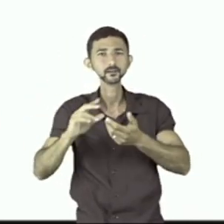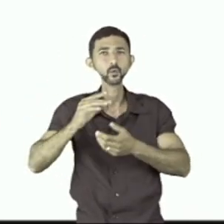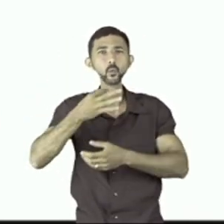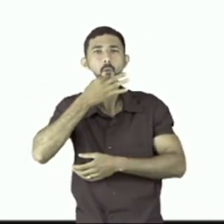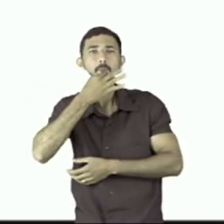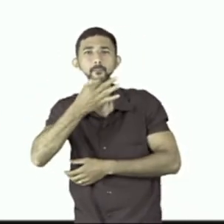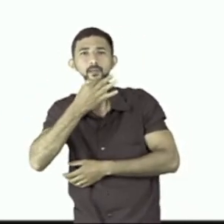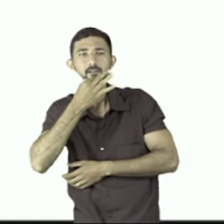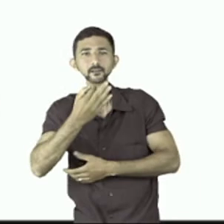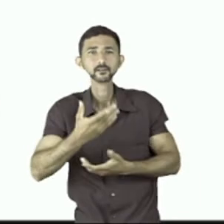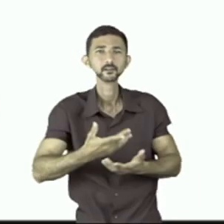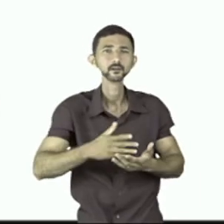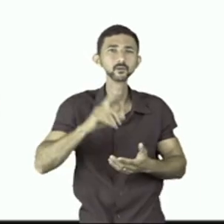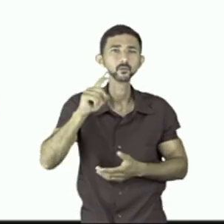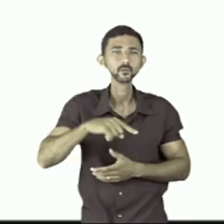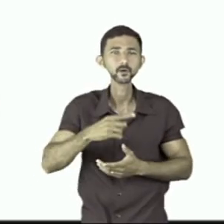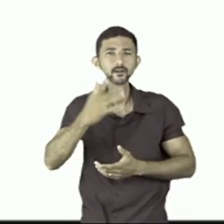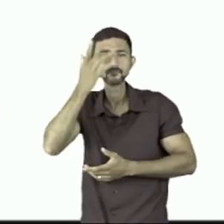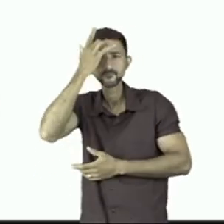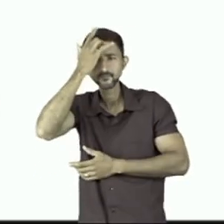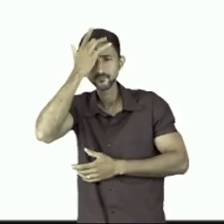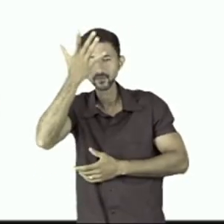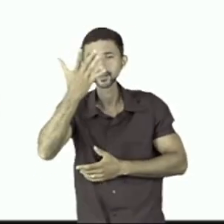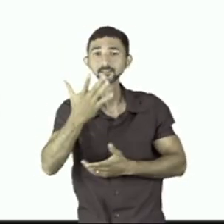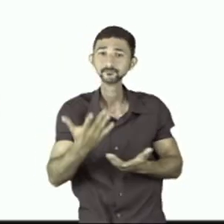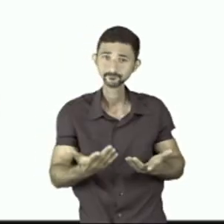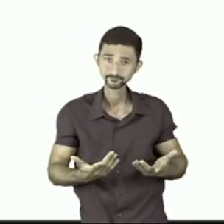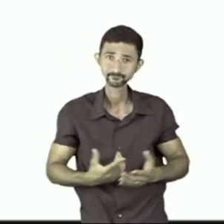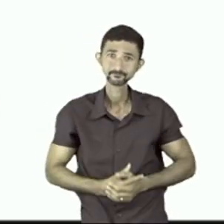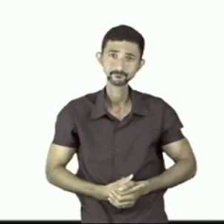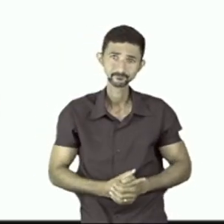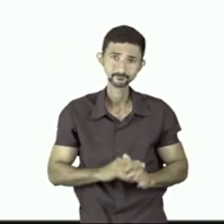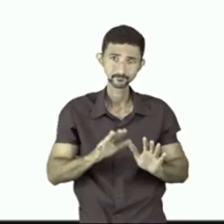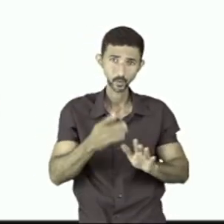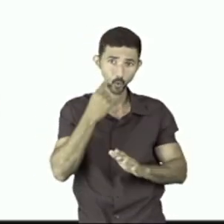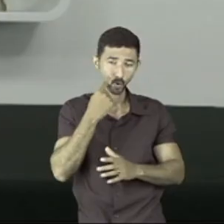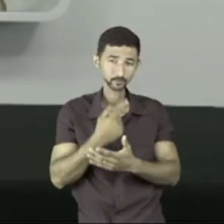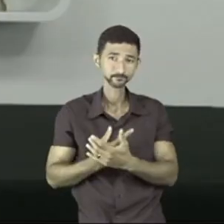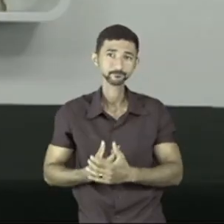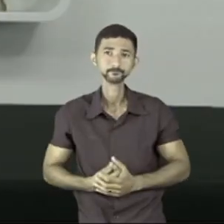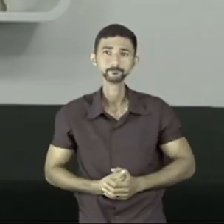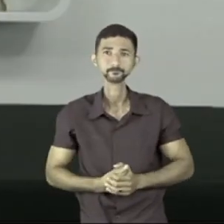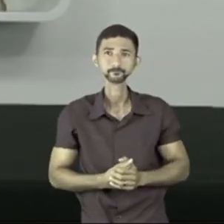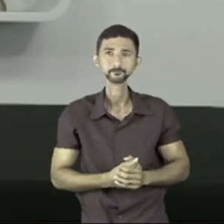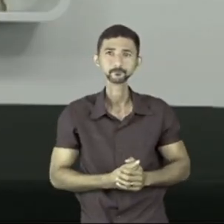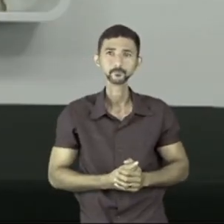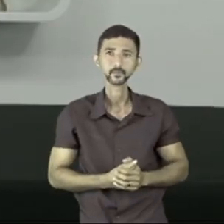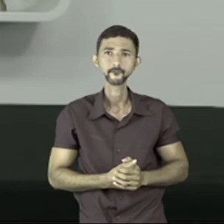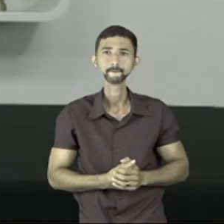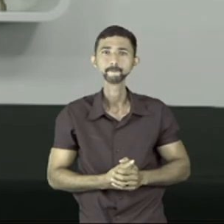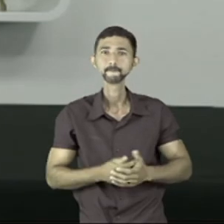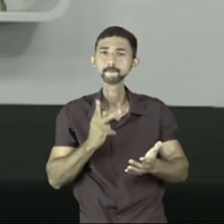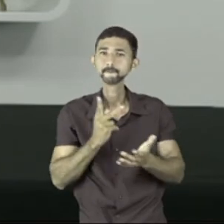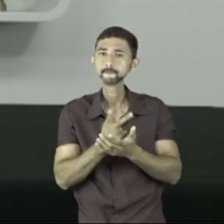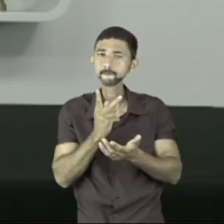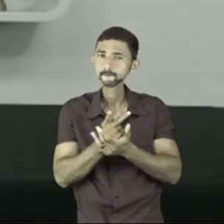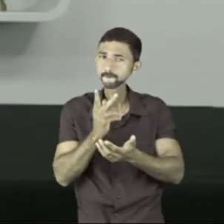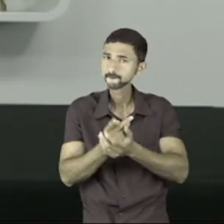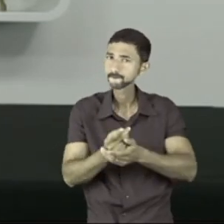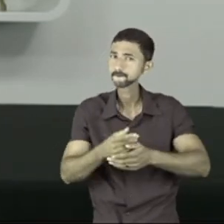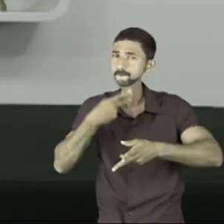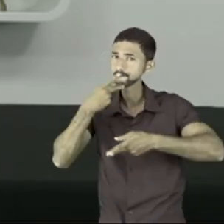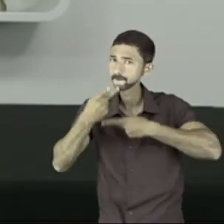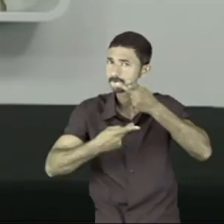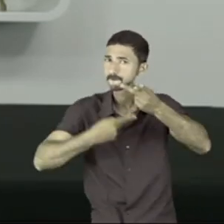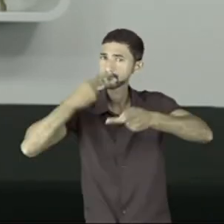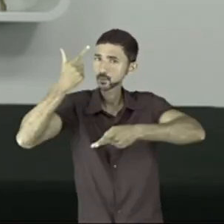opinião é muito fácil não é? olha para mim um pouquinho o tempo todo a gente tem repetido com